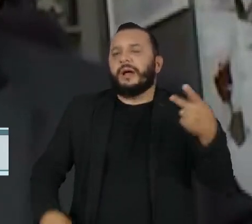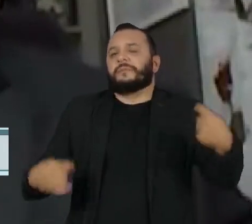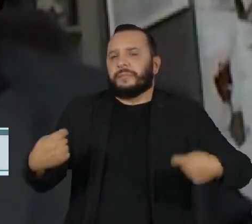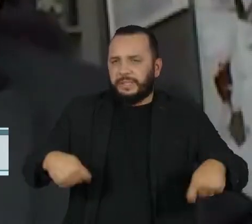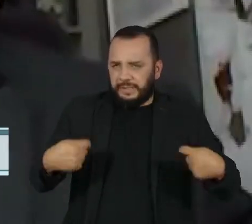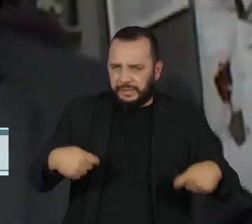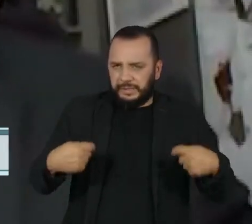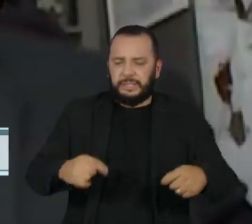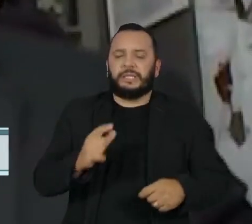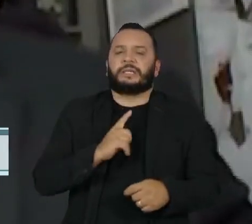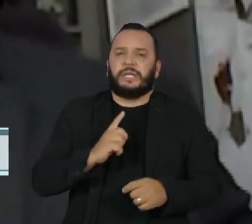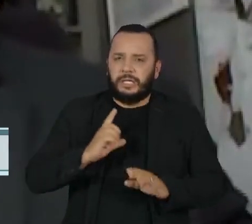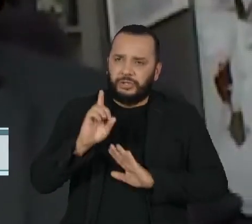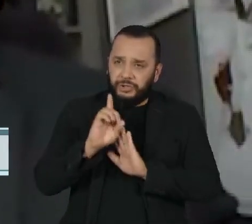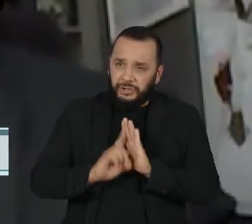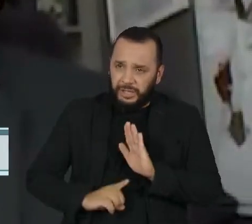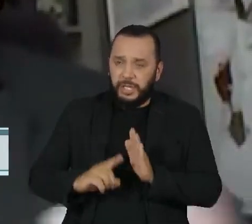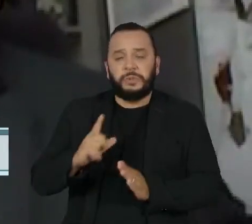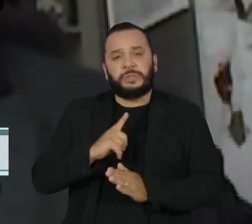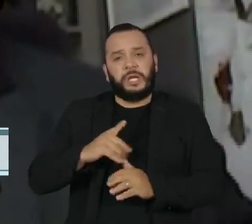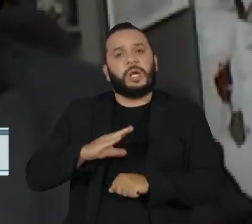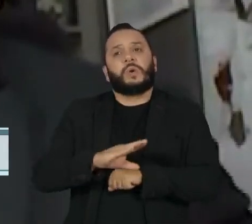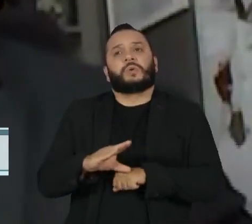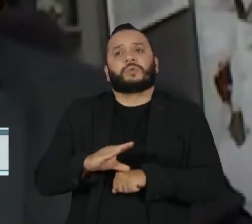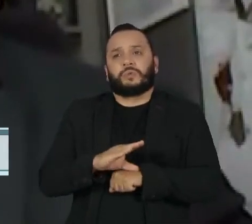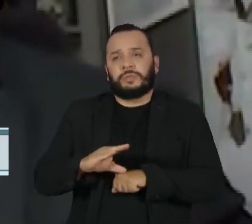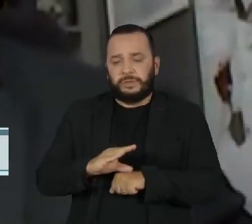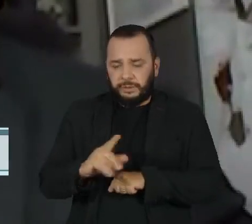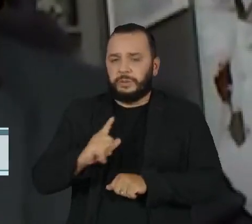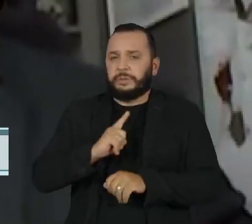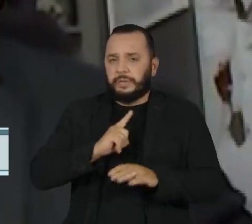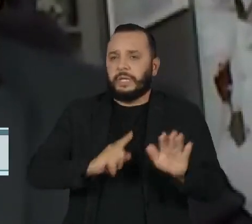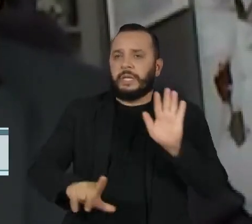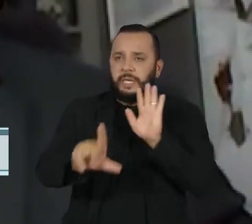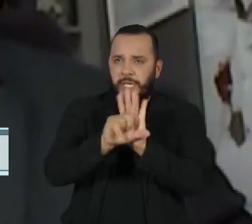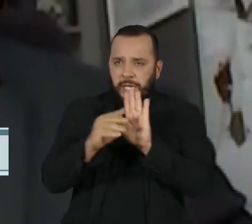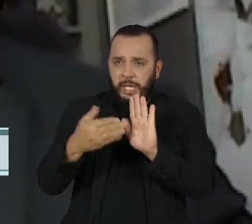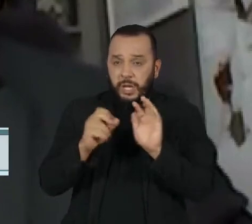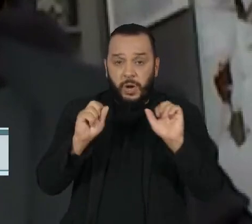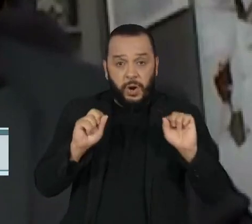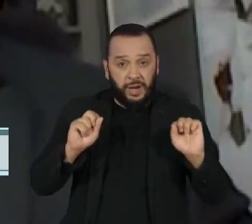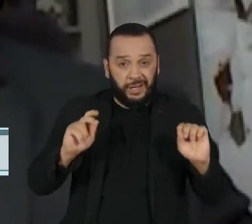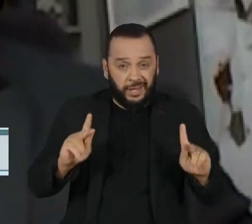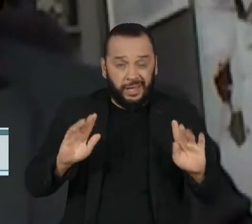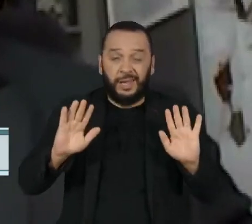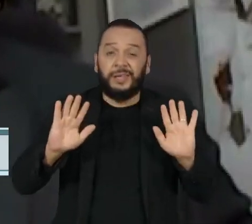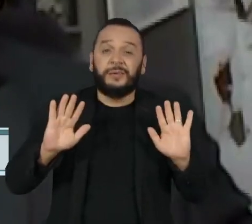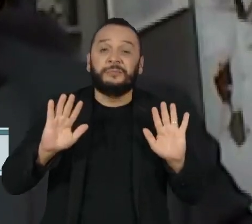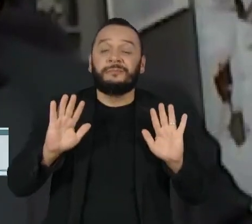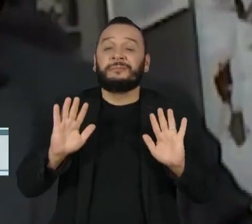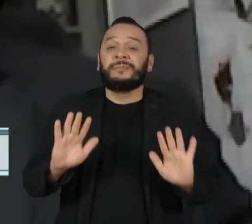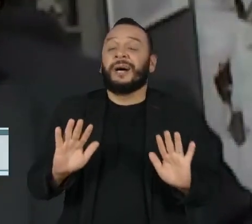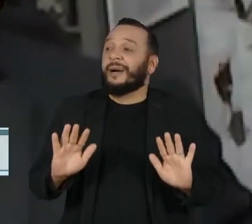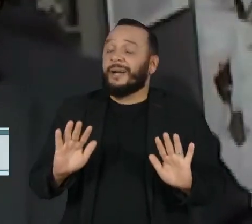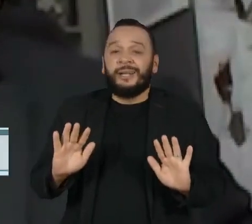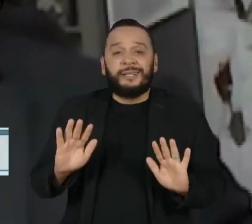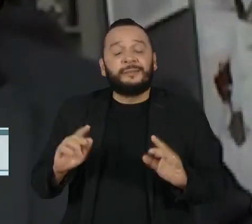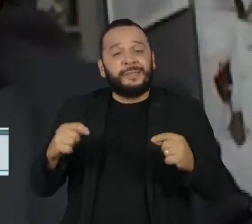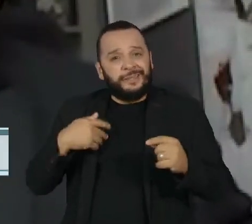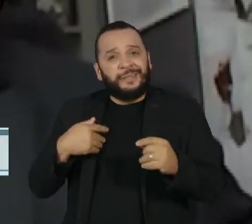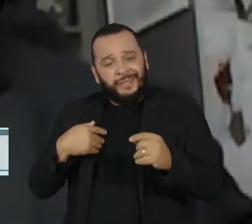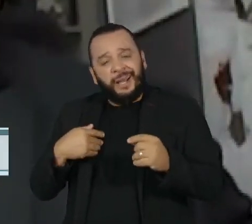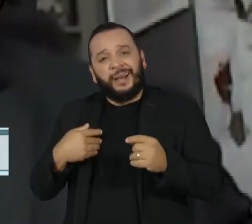deve garantir direitos, está na nossa Constituição, está na legislação espassa, mas, ao mesmo tempo, a gente não cria